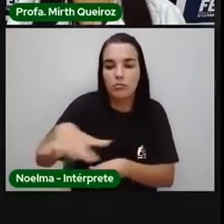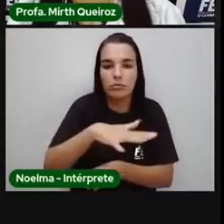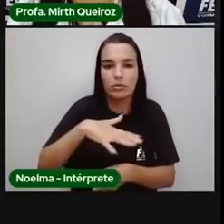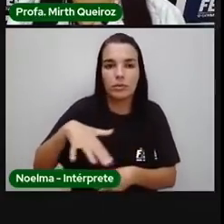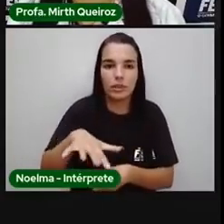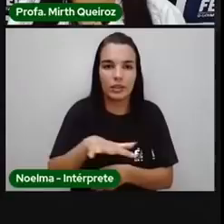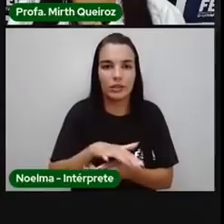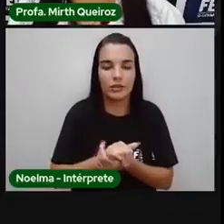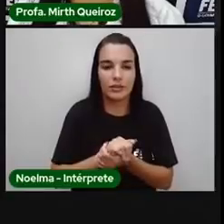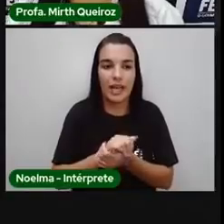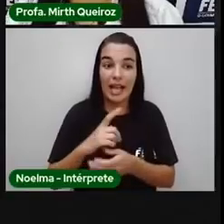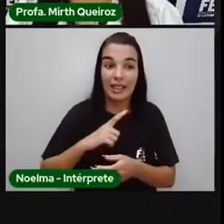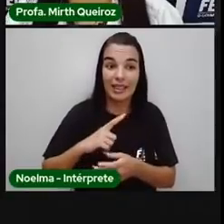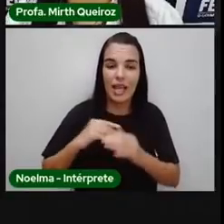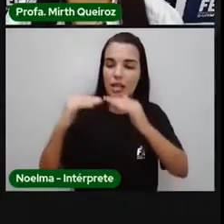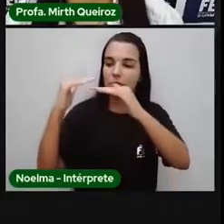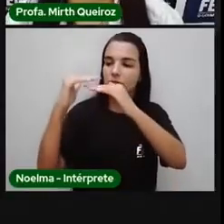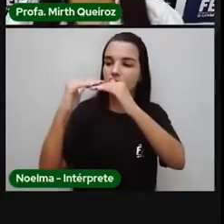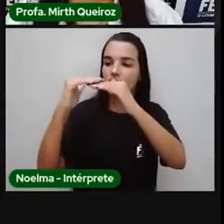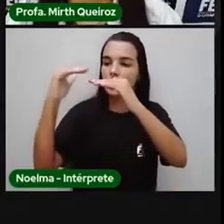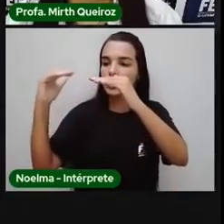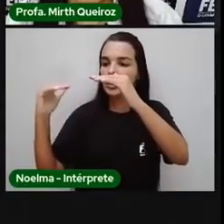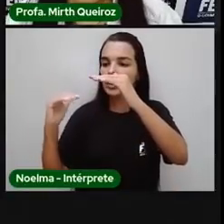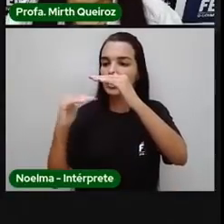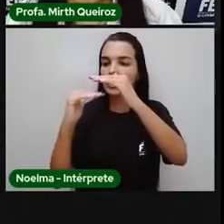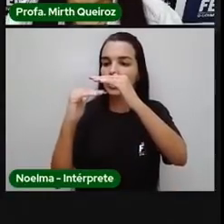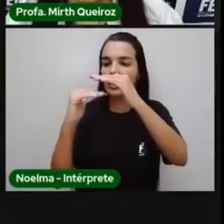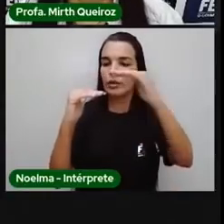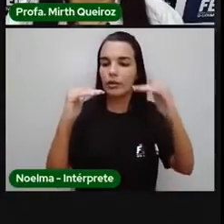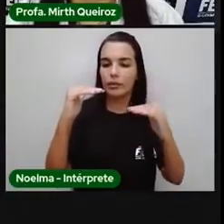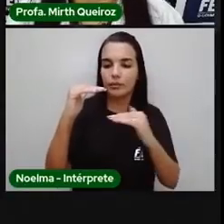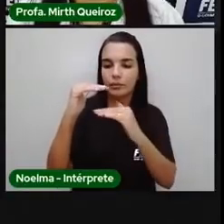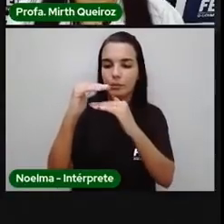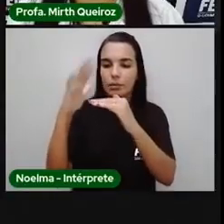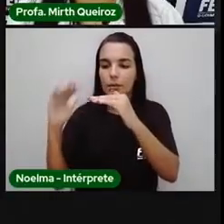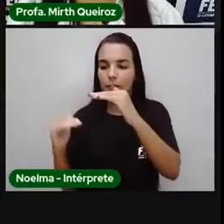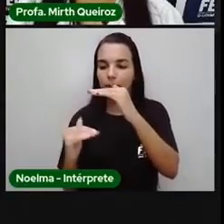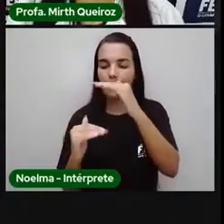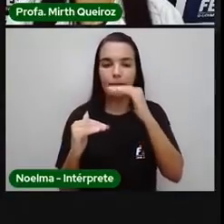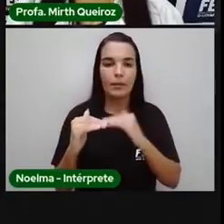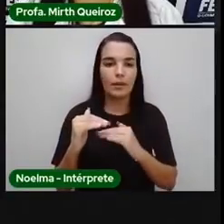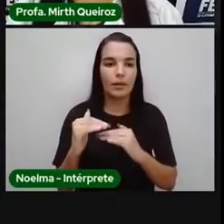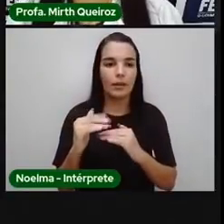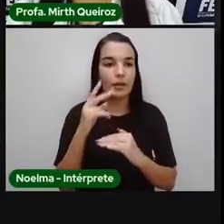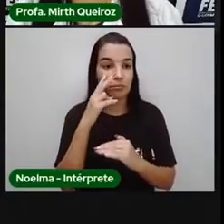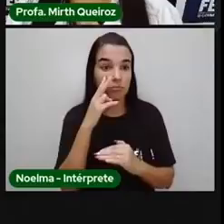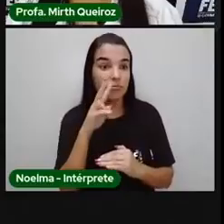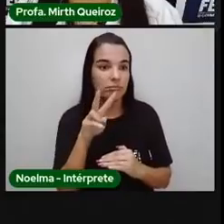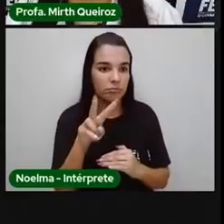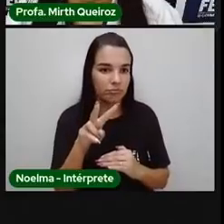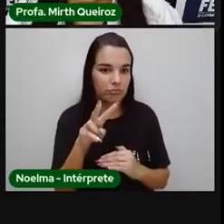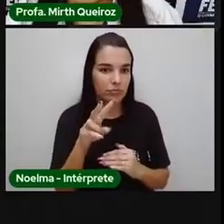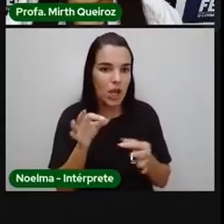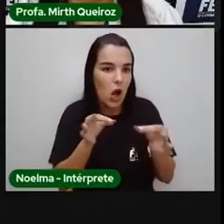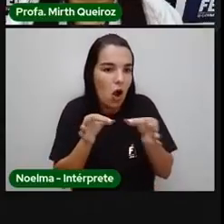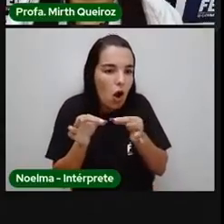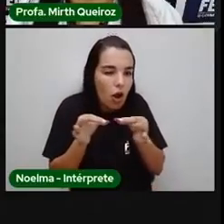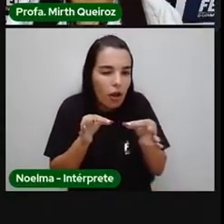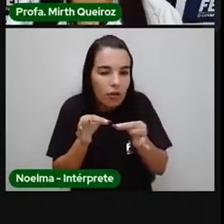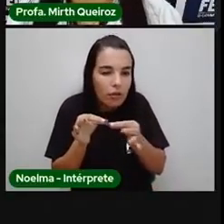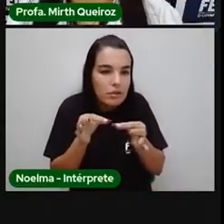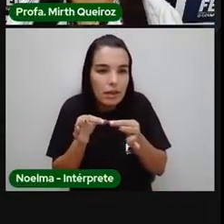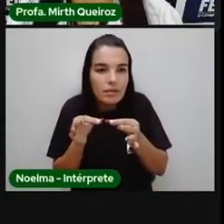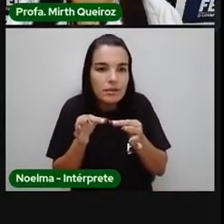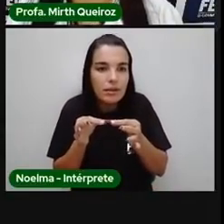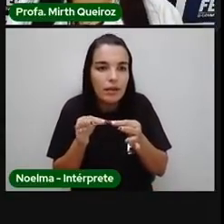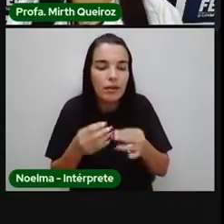E aí, eles são organizados. Nós temos aqui os níveis de organização dos